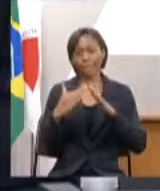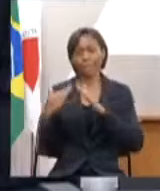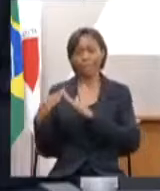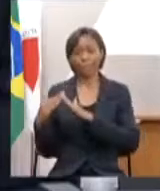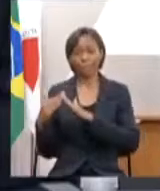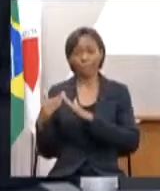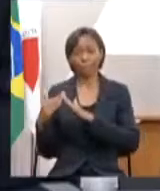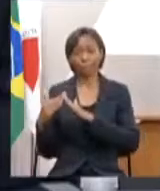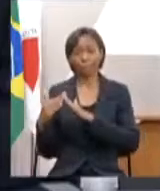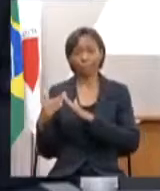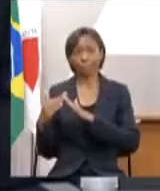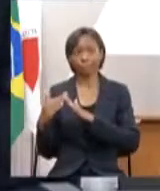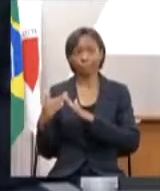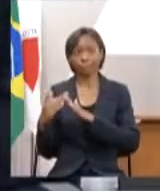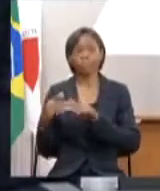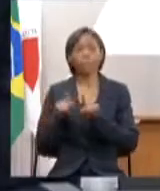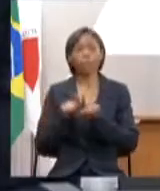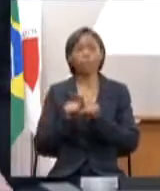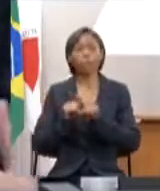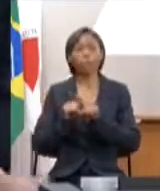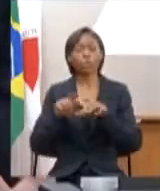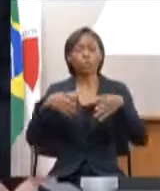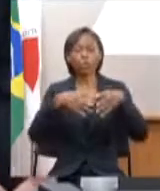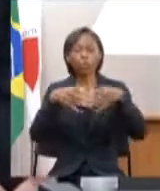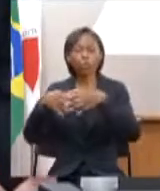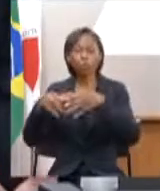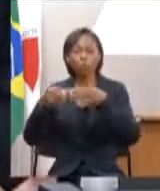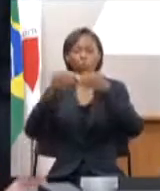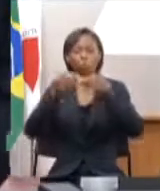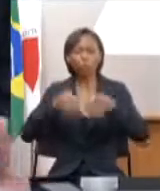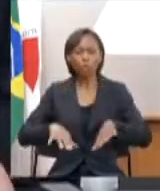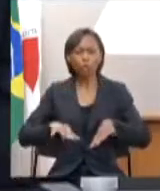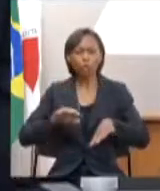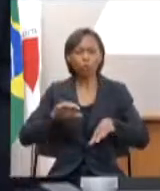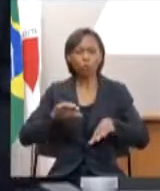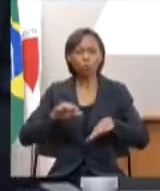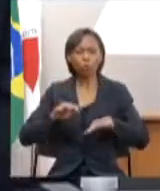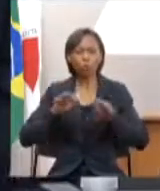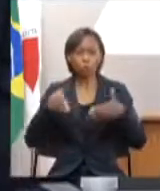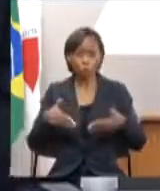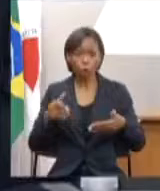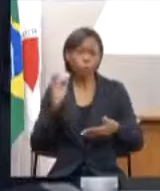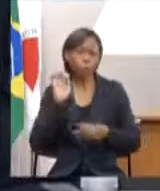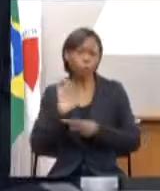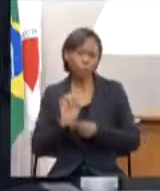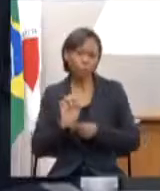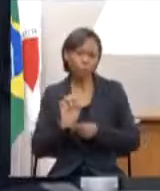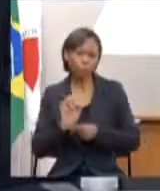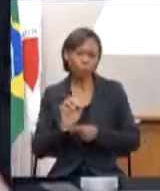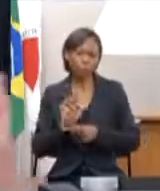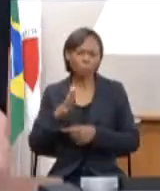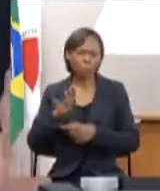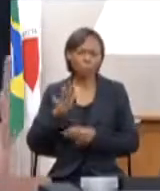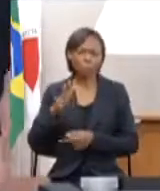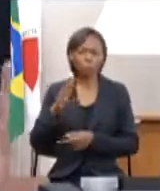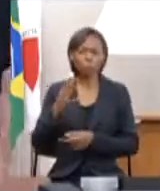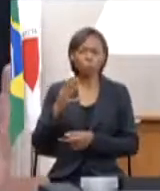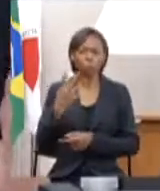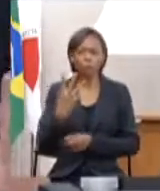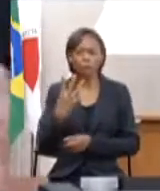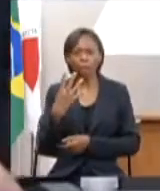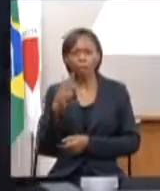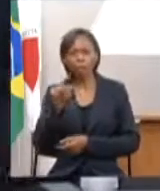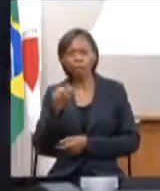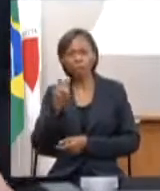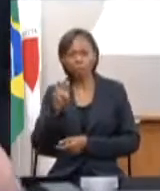dos danos coletivos para o Estado foi negociado um valor em torno de 4,5